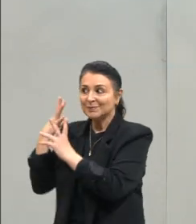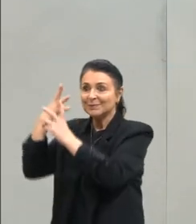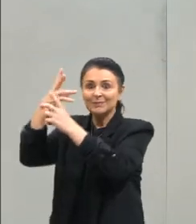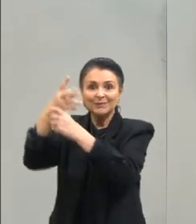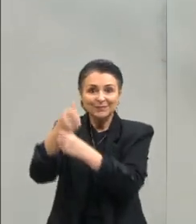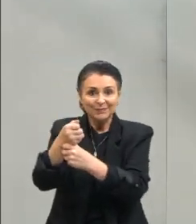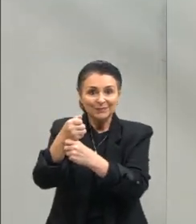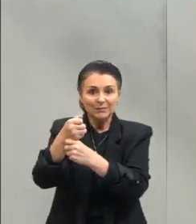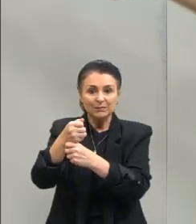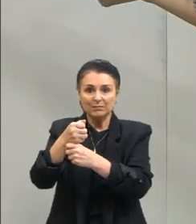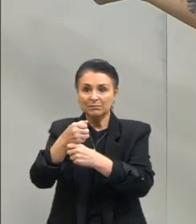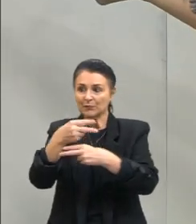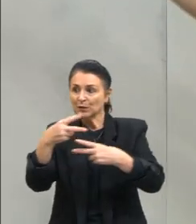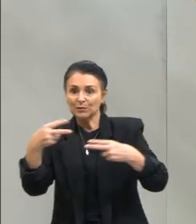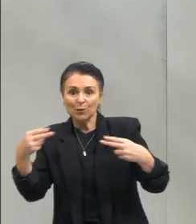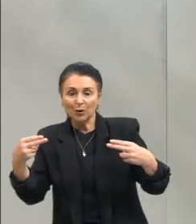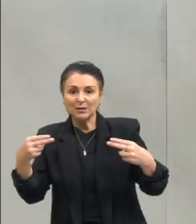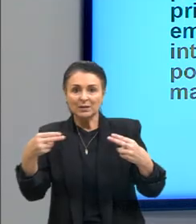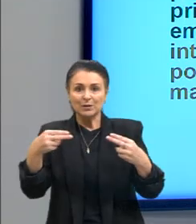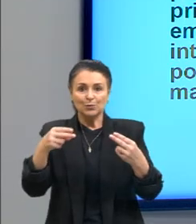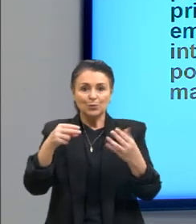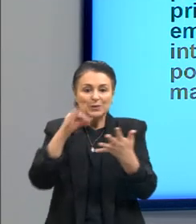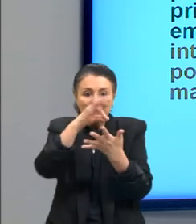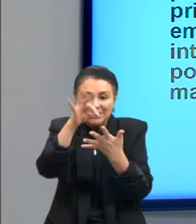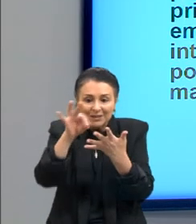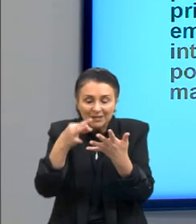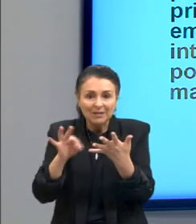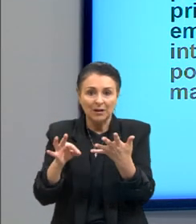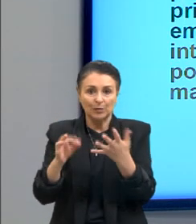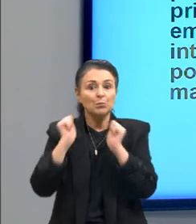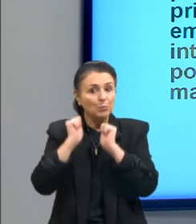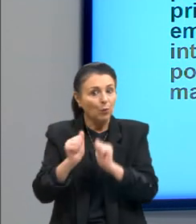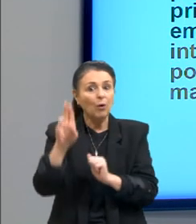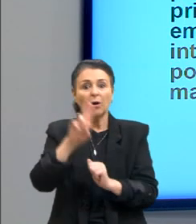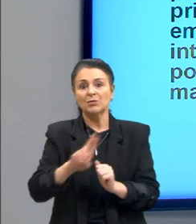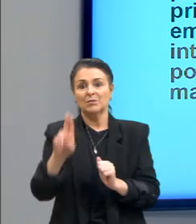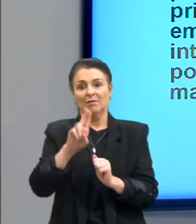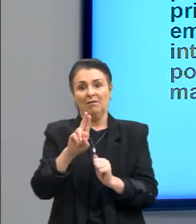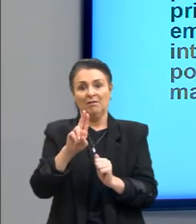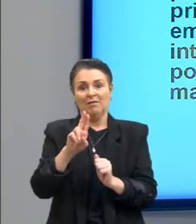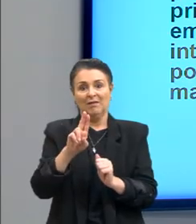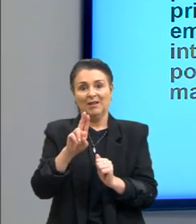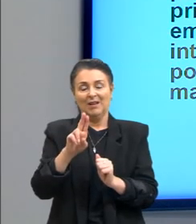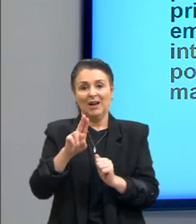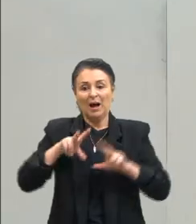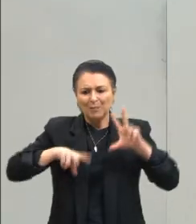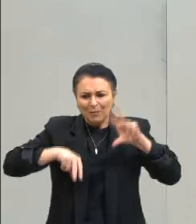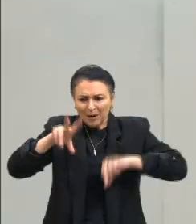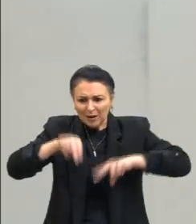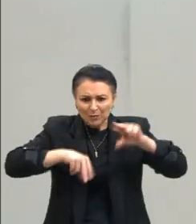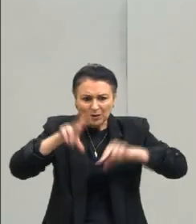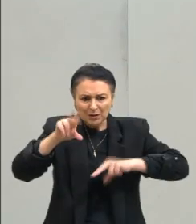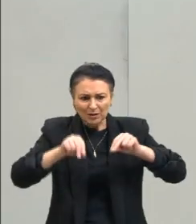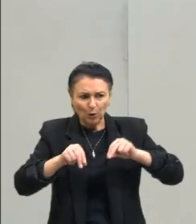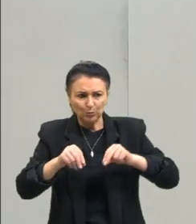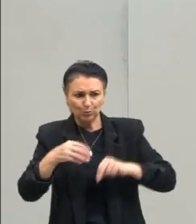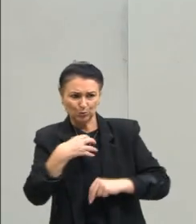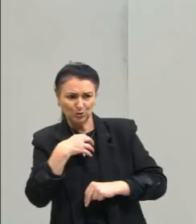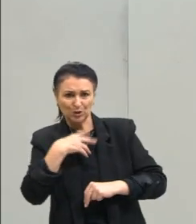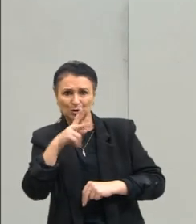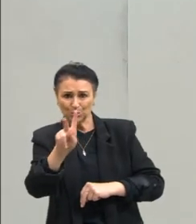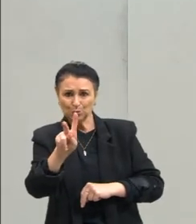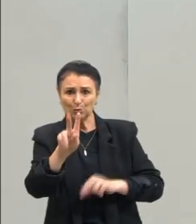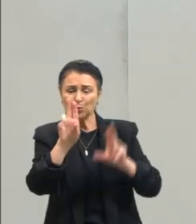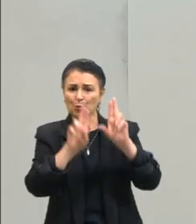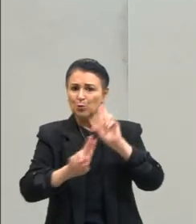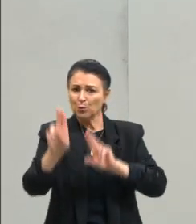fato esse detalhamento aqui que isso essa questão da manipulação do comportamento do usuário pelo controle